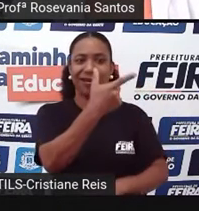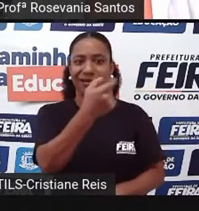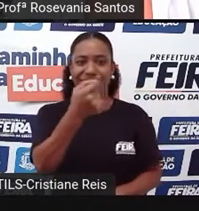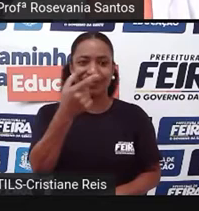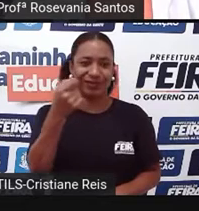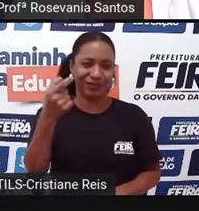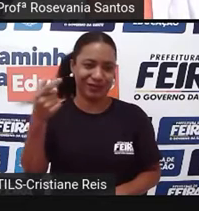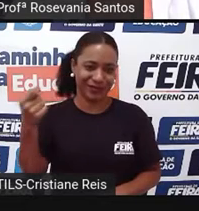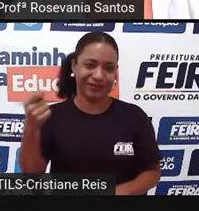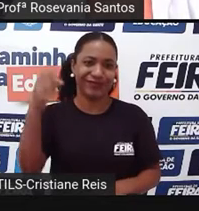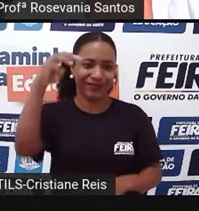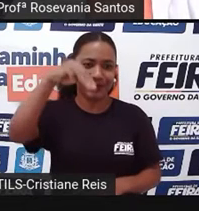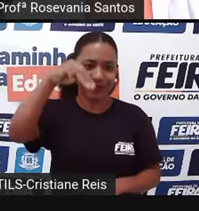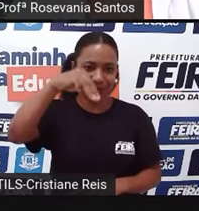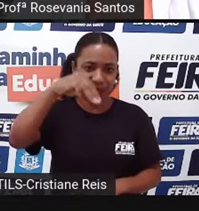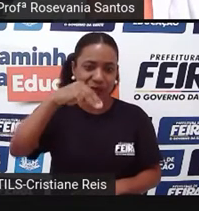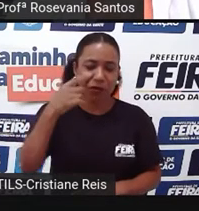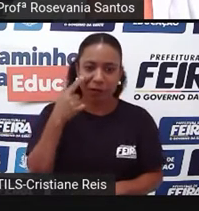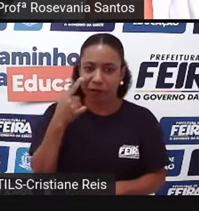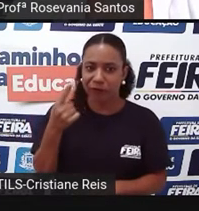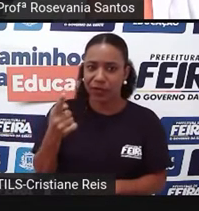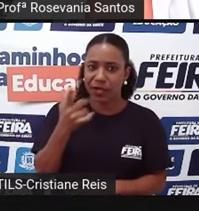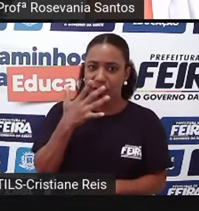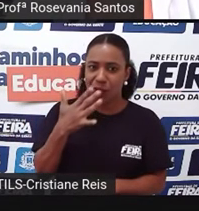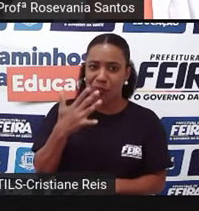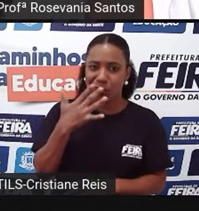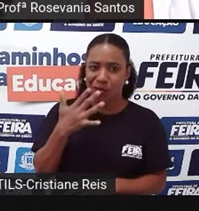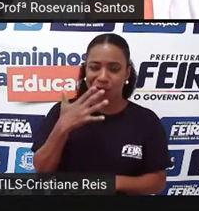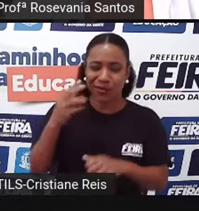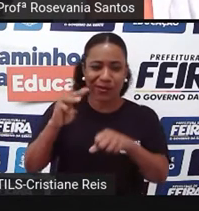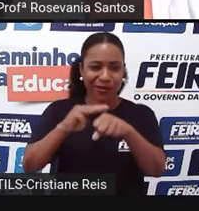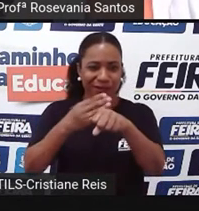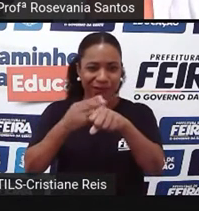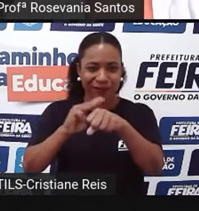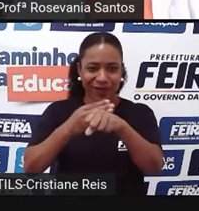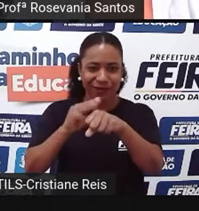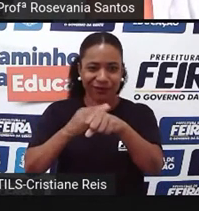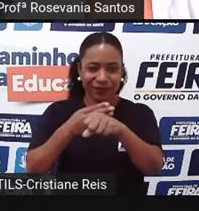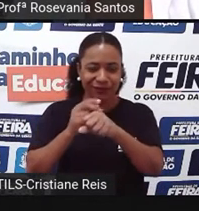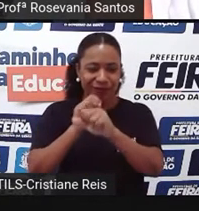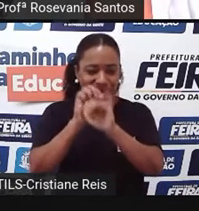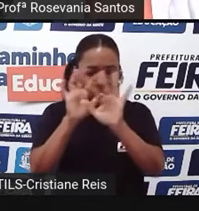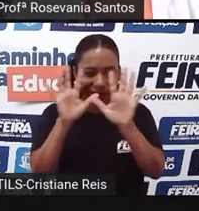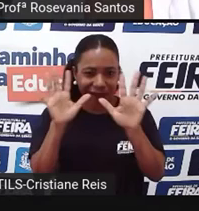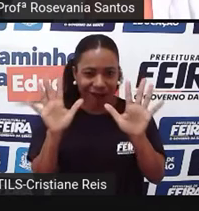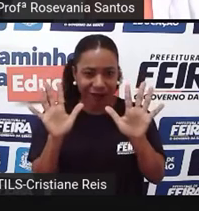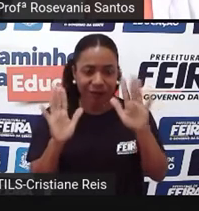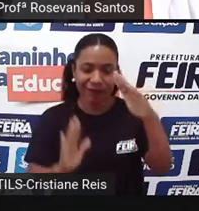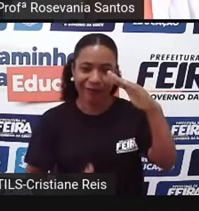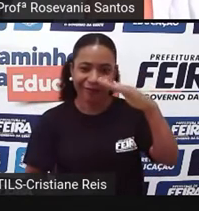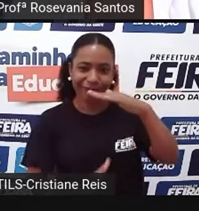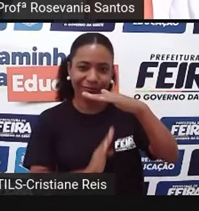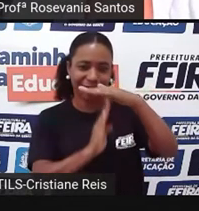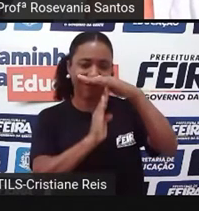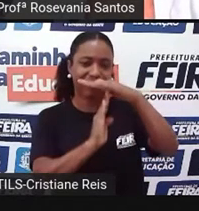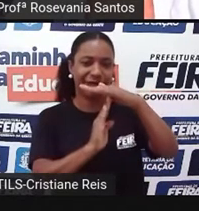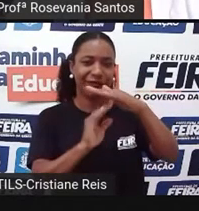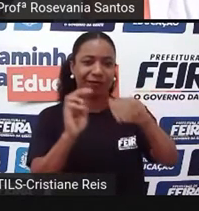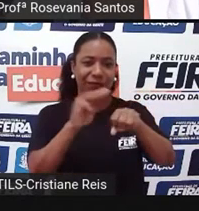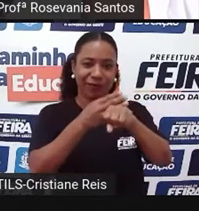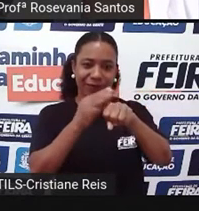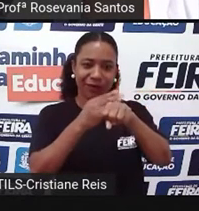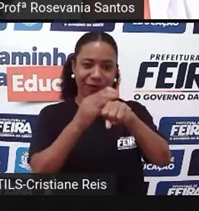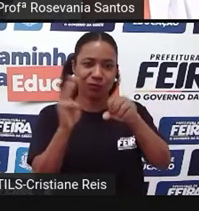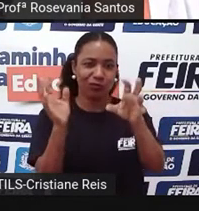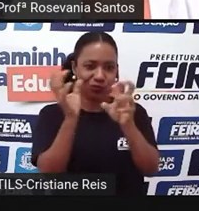nessa cor, digamos assim, no marronzinho mais claro, até esse marrom mais escuro. Então, são poucos os cantos que você vai